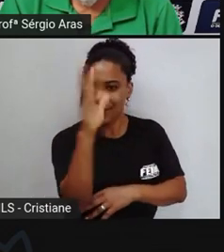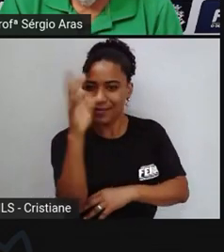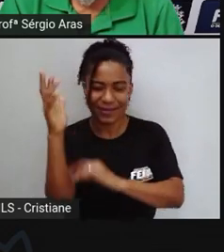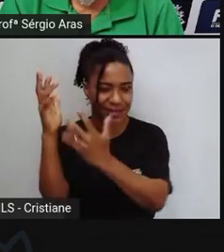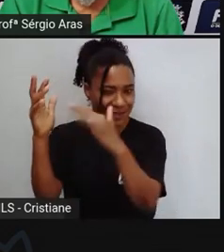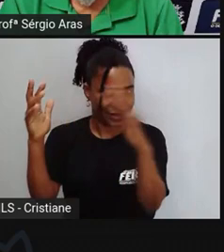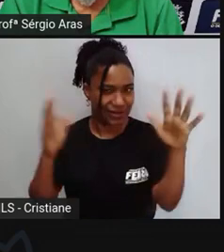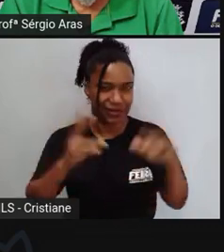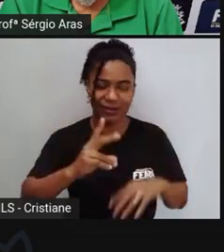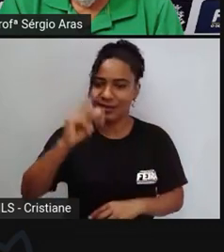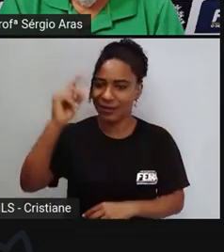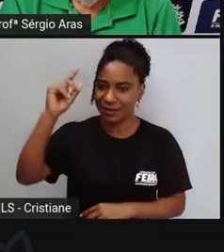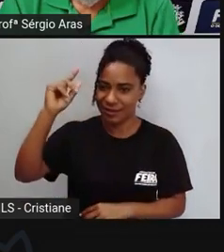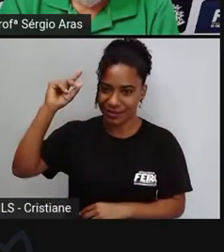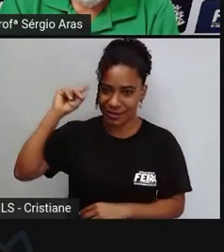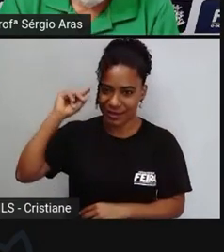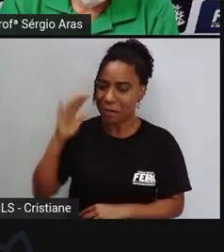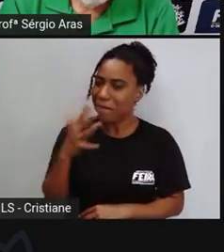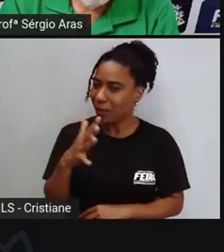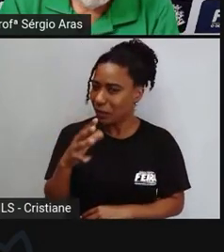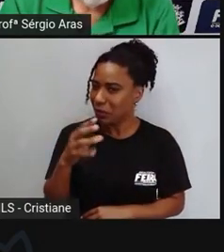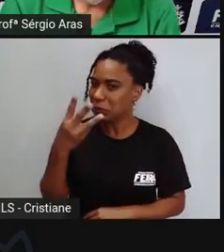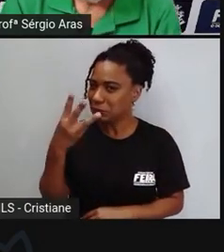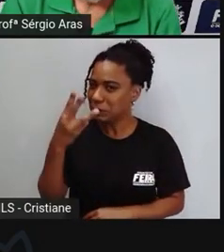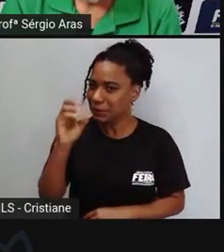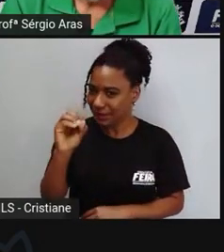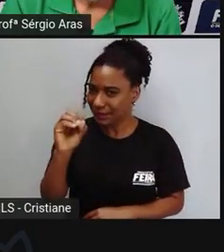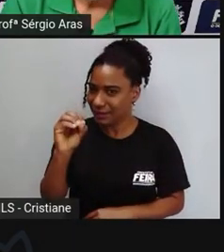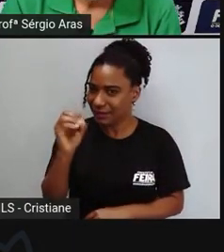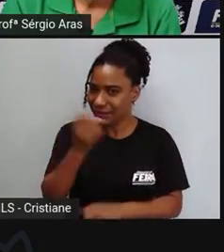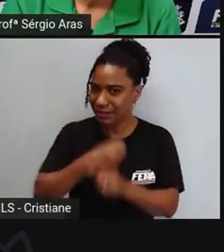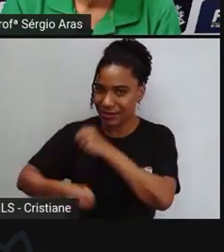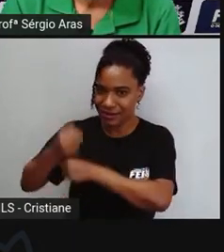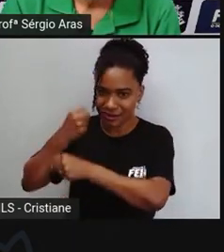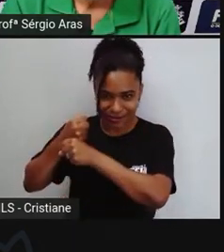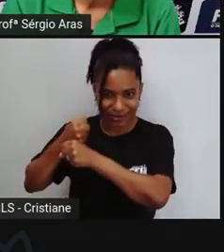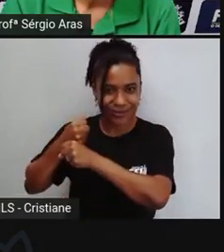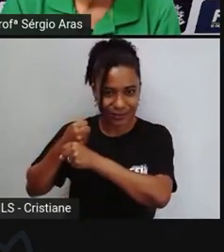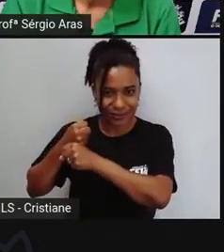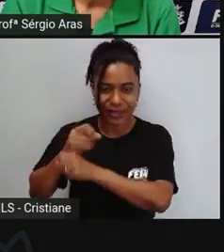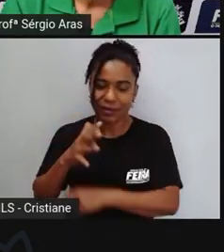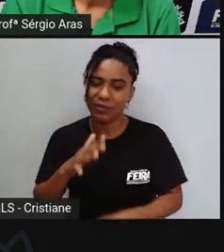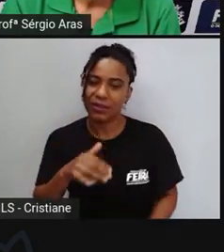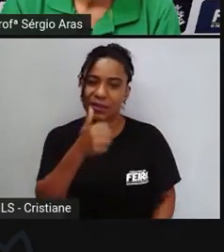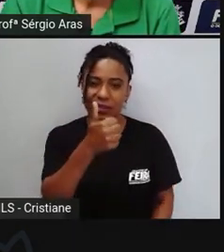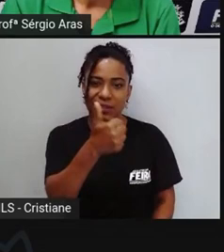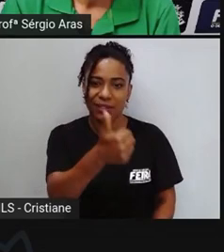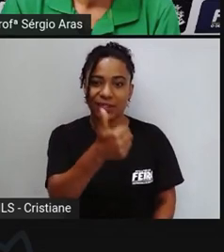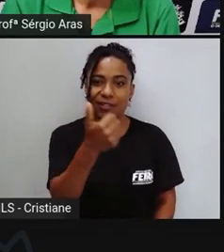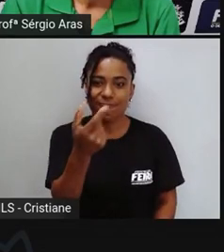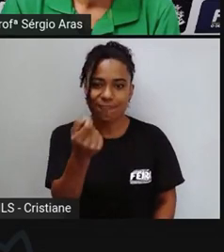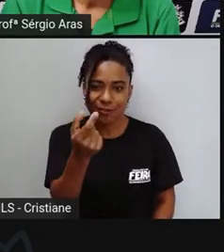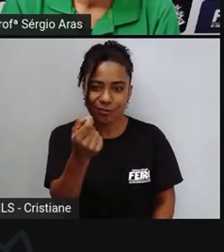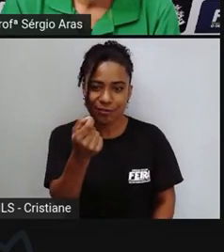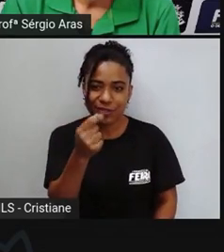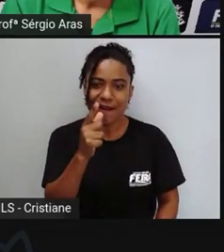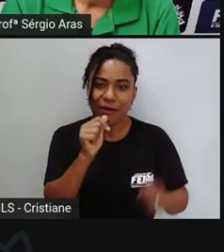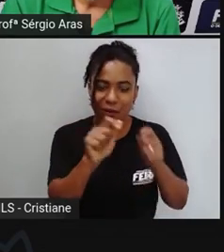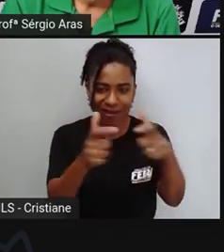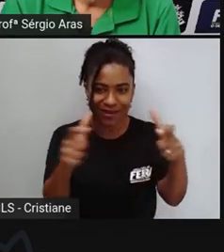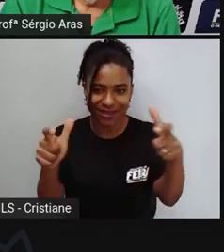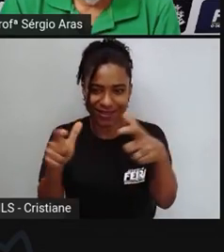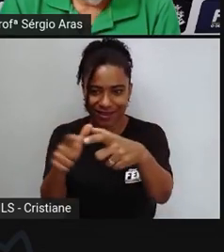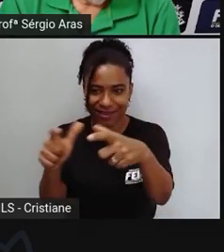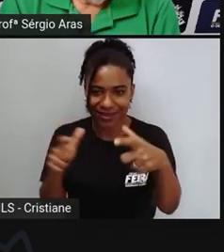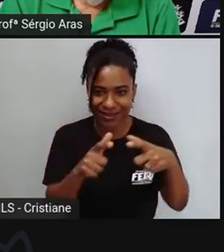atrás haviam cerca de 120 lagoas no território de Feira de Santana e ao longo das últimas três décadas a gente